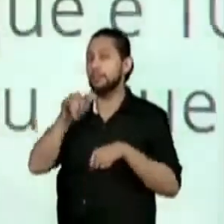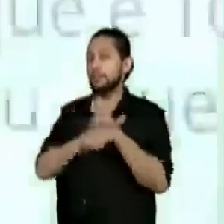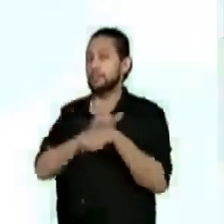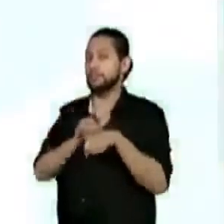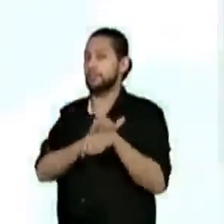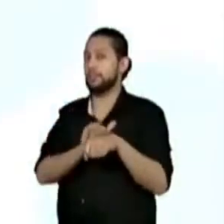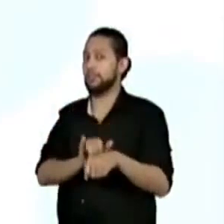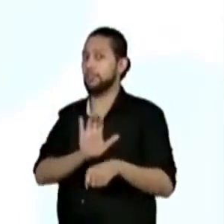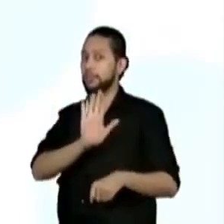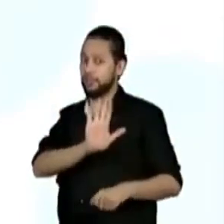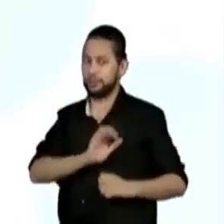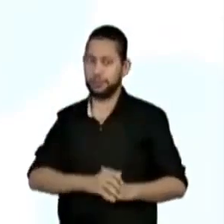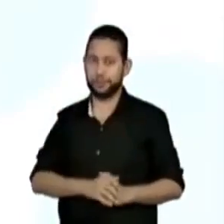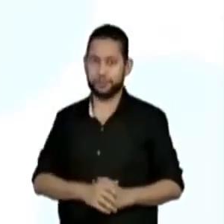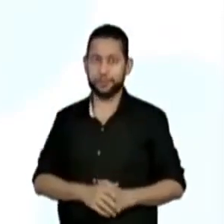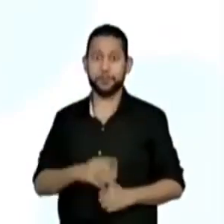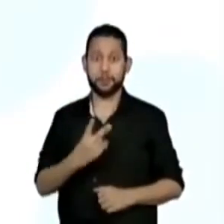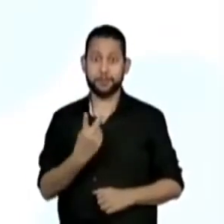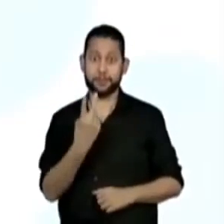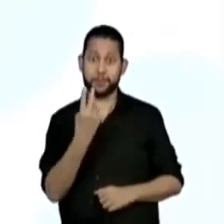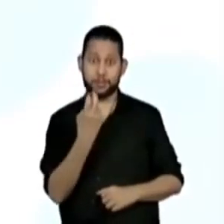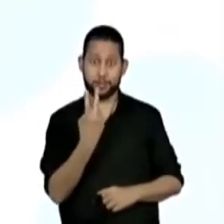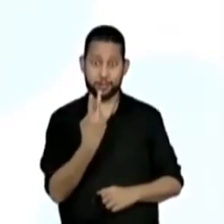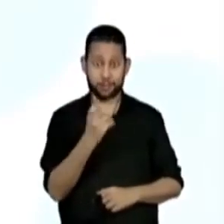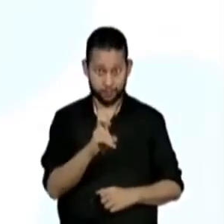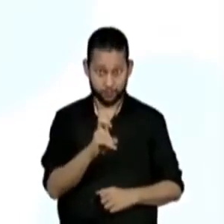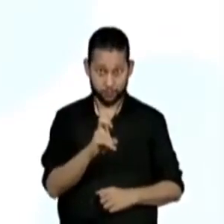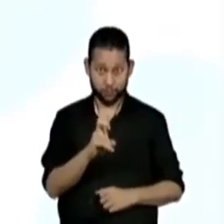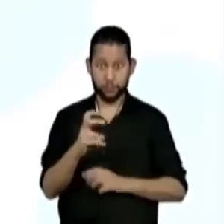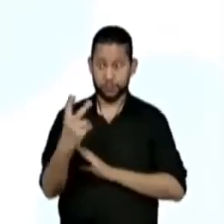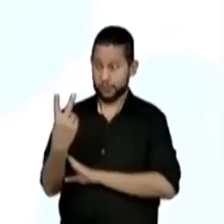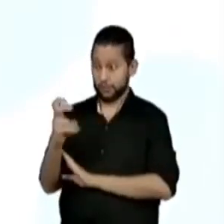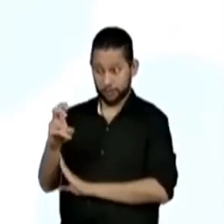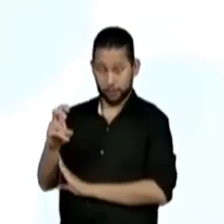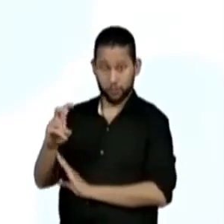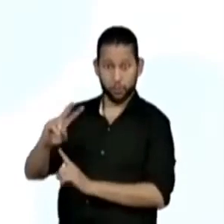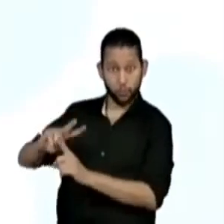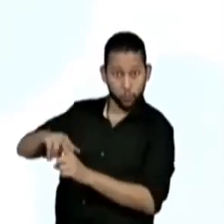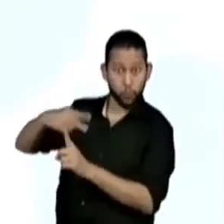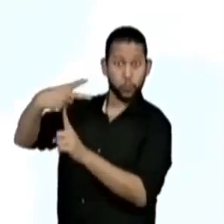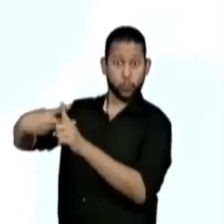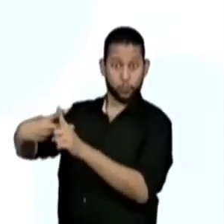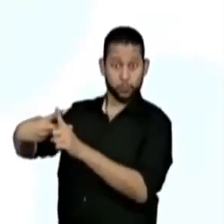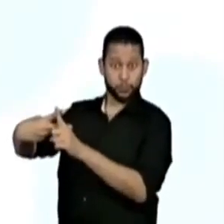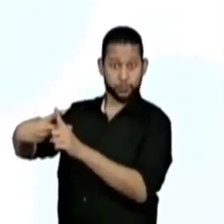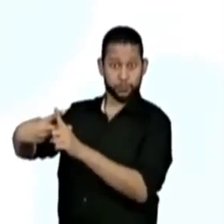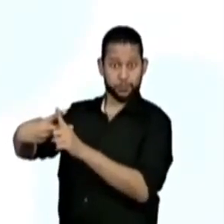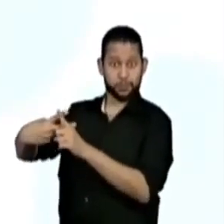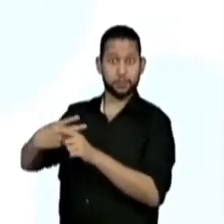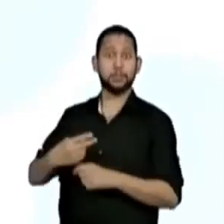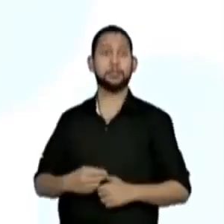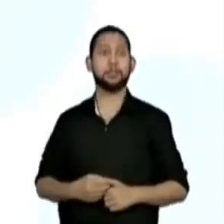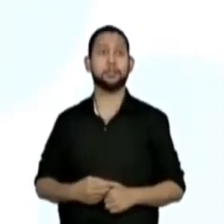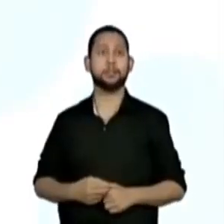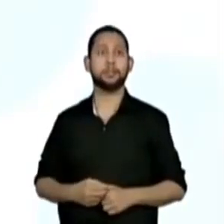Vamos lá. Ela calculou primeiro o dobro. Calcula o dobro de 25.